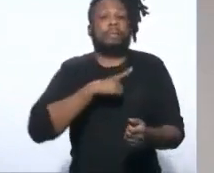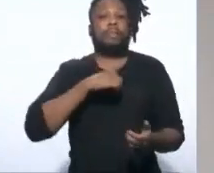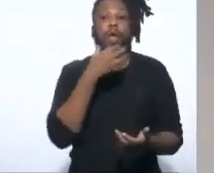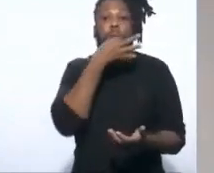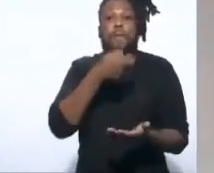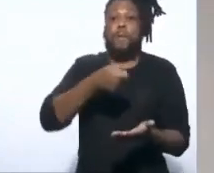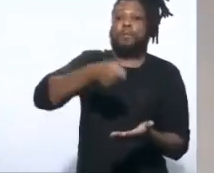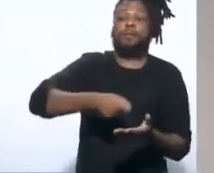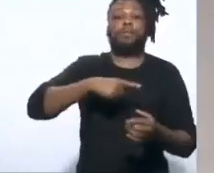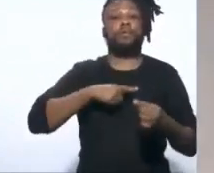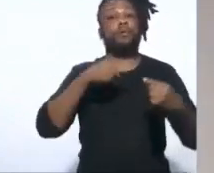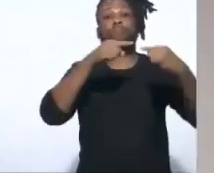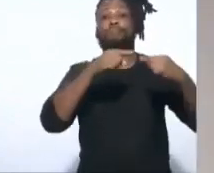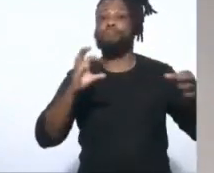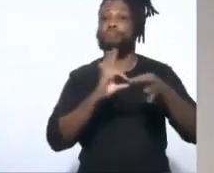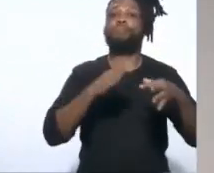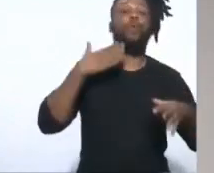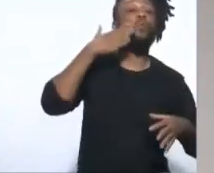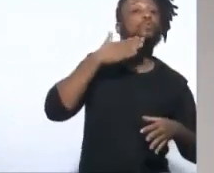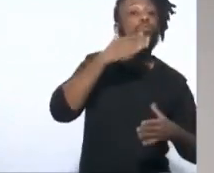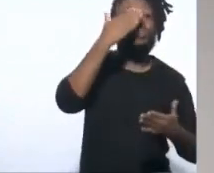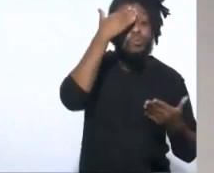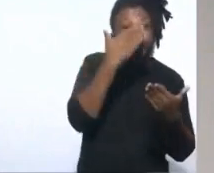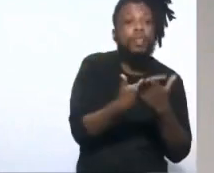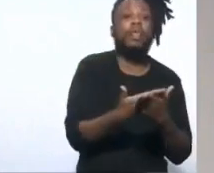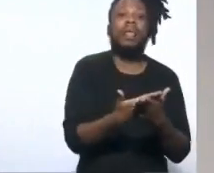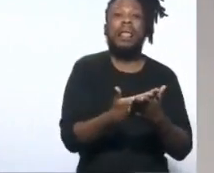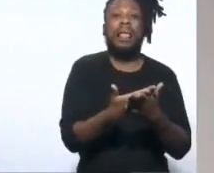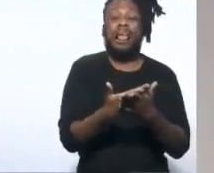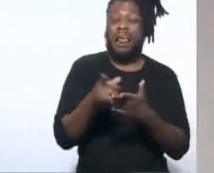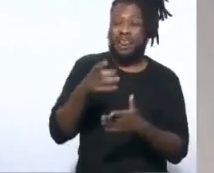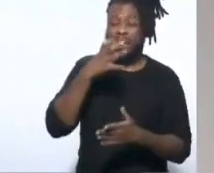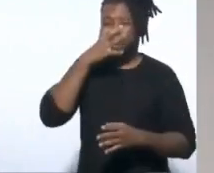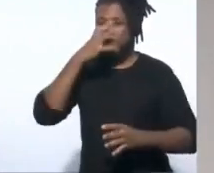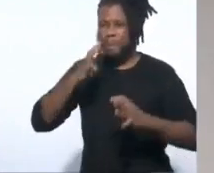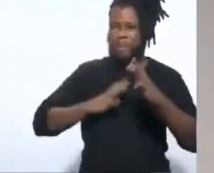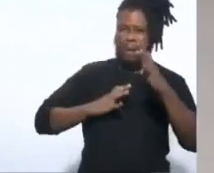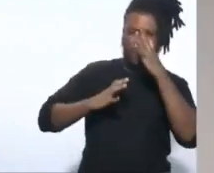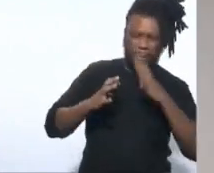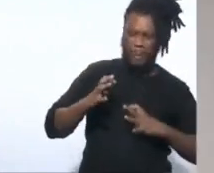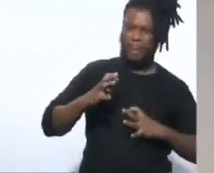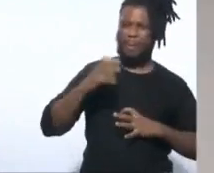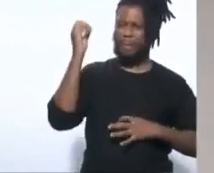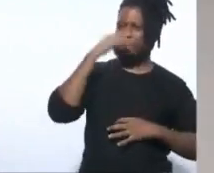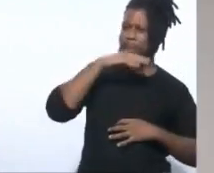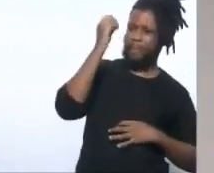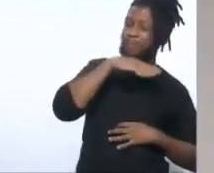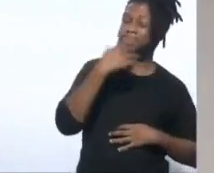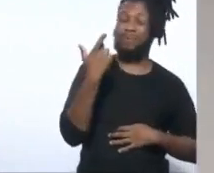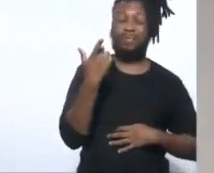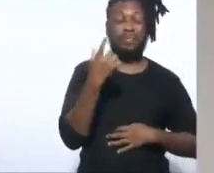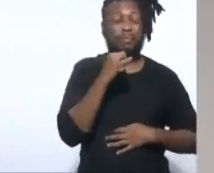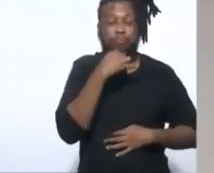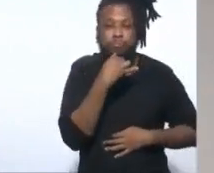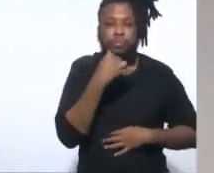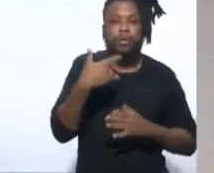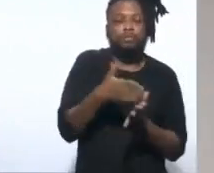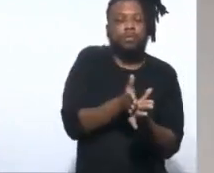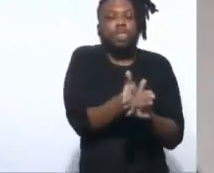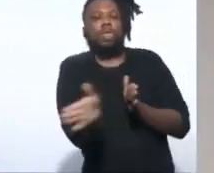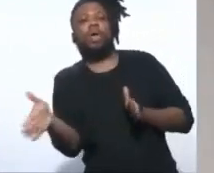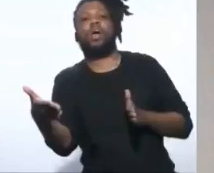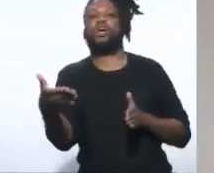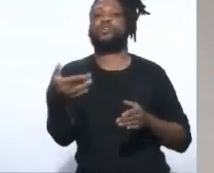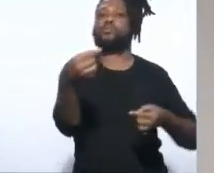com o que a gente tem defendido, com o que a gente acredita. Agora as acusações levianas que a gente sofreu, isso é lamentável, isso foge do debate político,